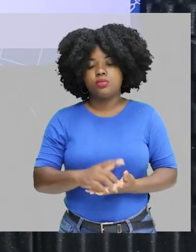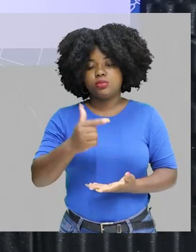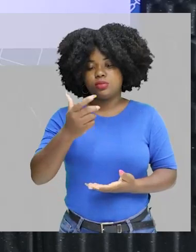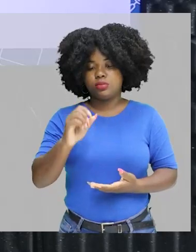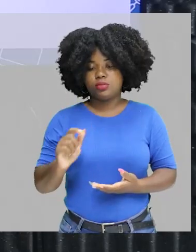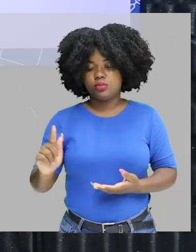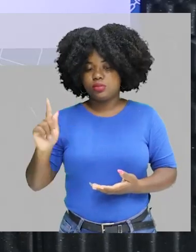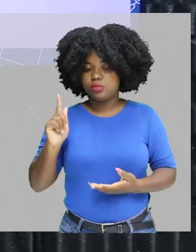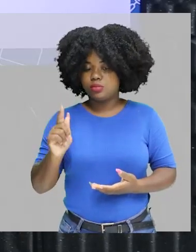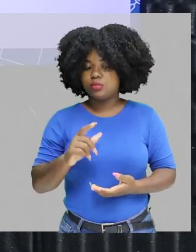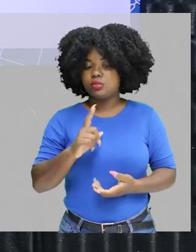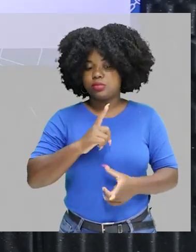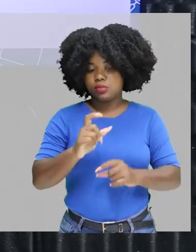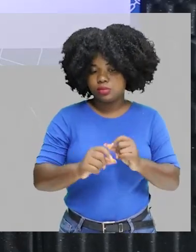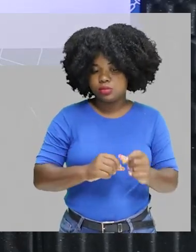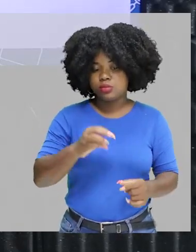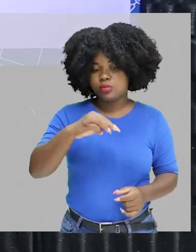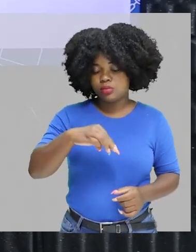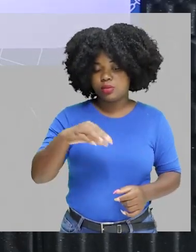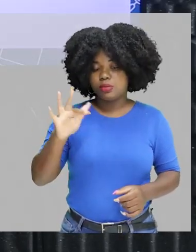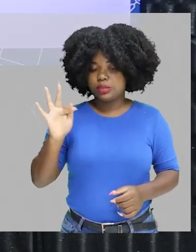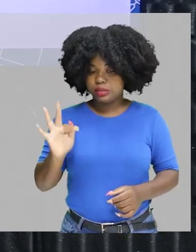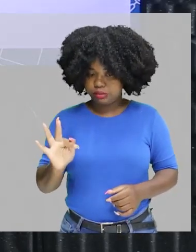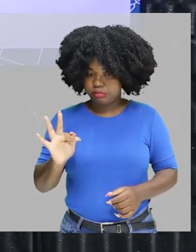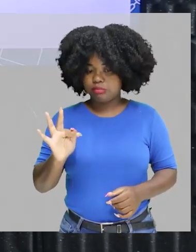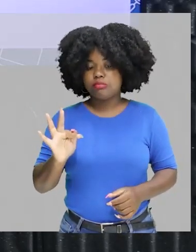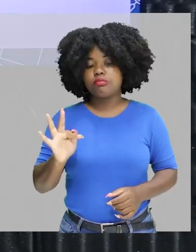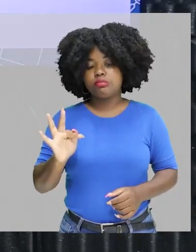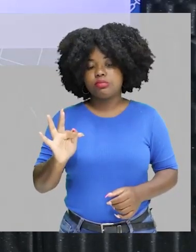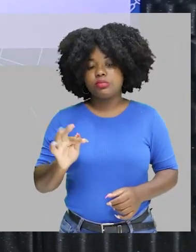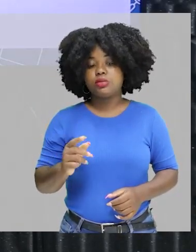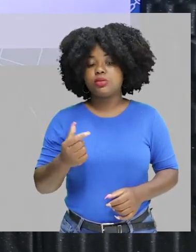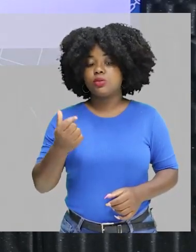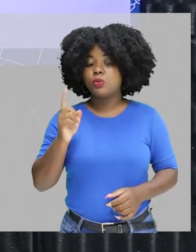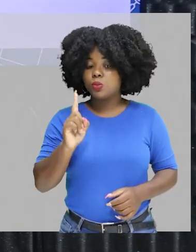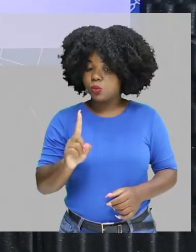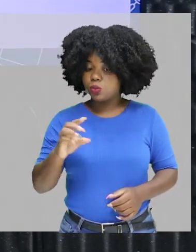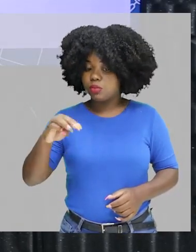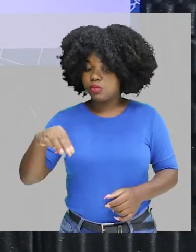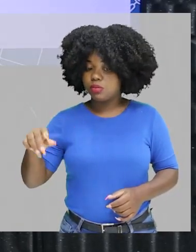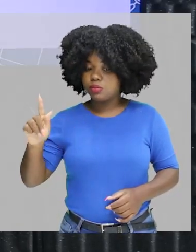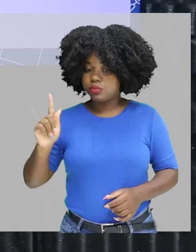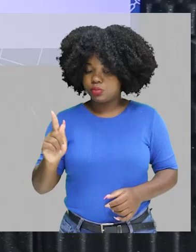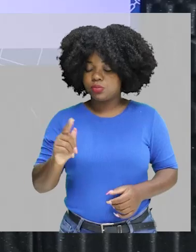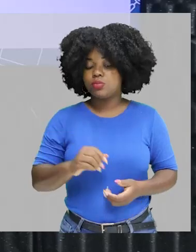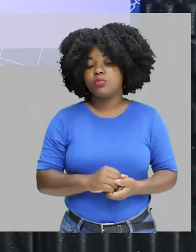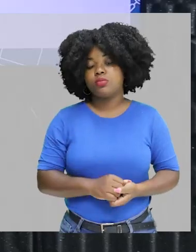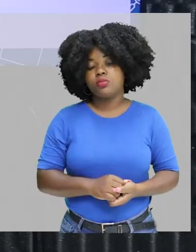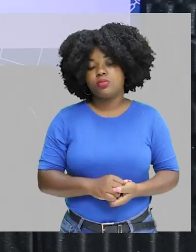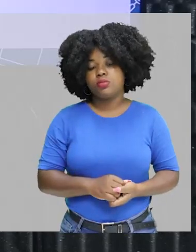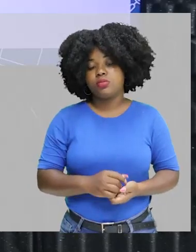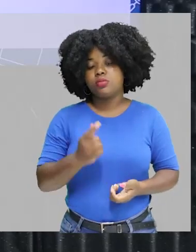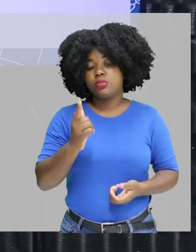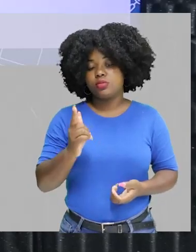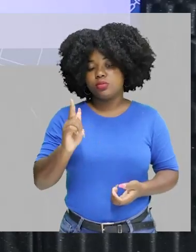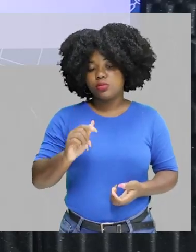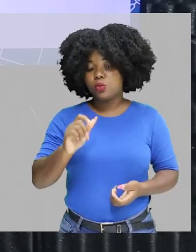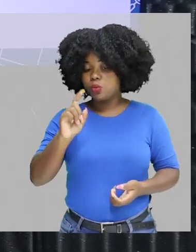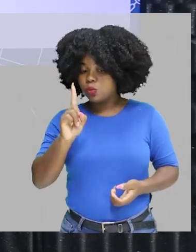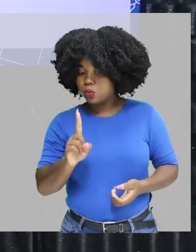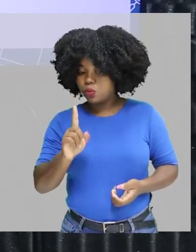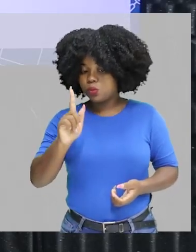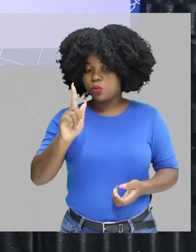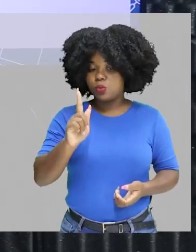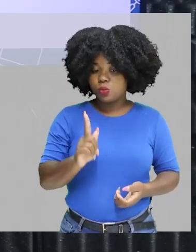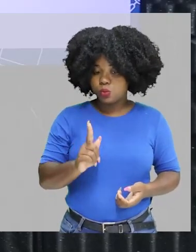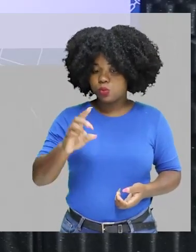gramas. Nós temos a massa final do elemento radioativo, 1 miligrama. Turminha, 1 miligrama, vamos